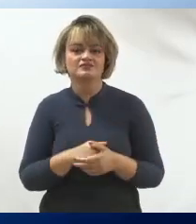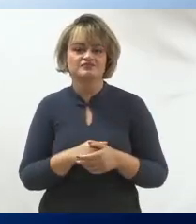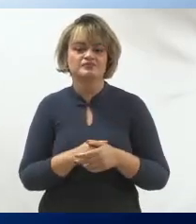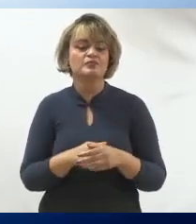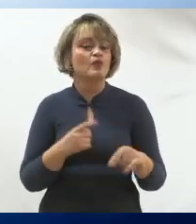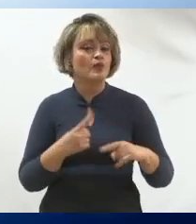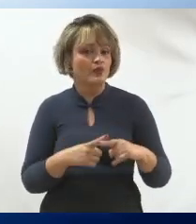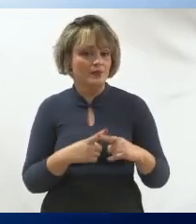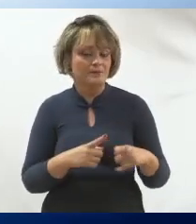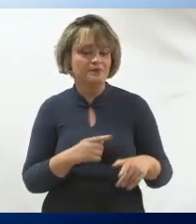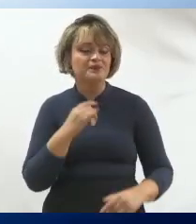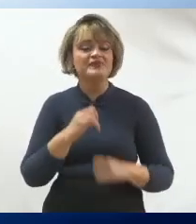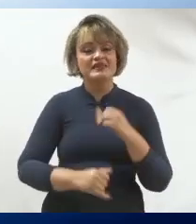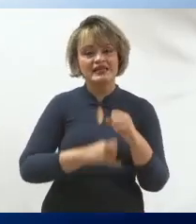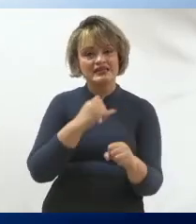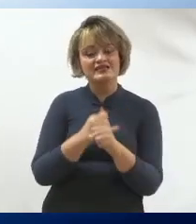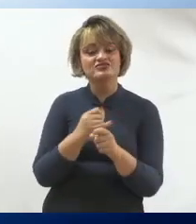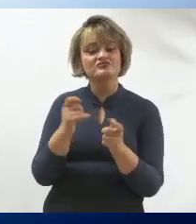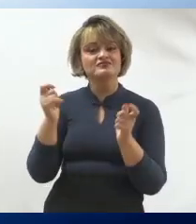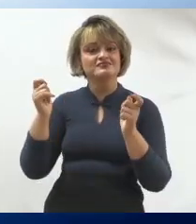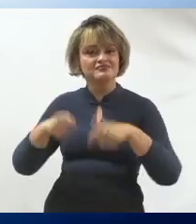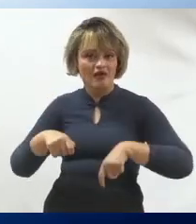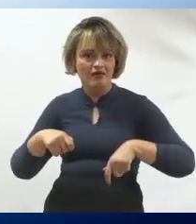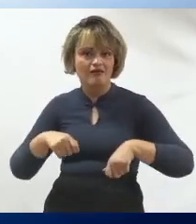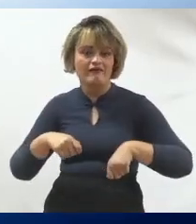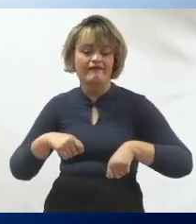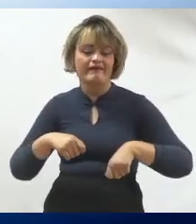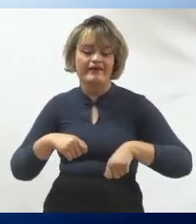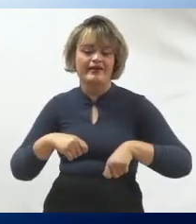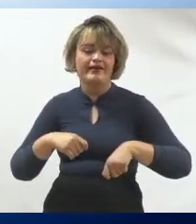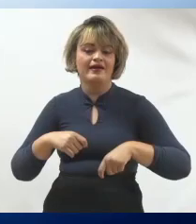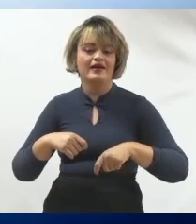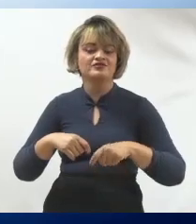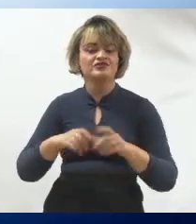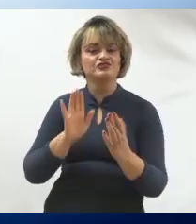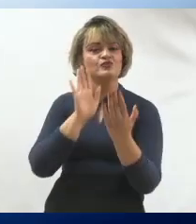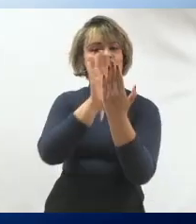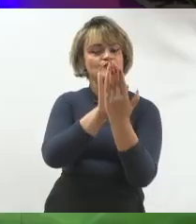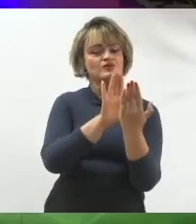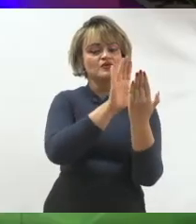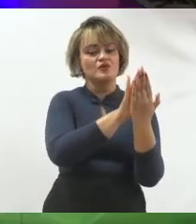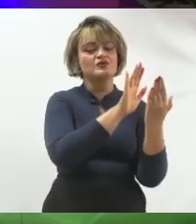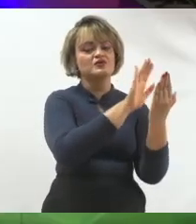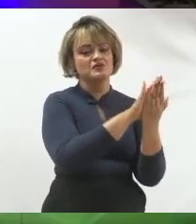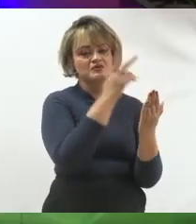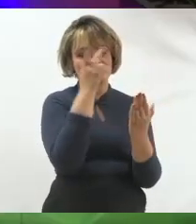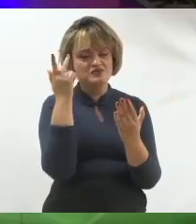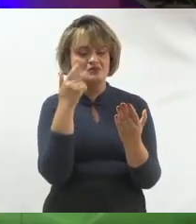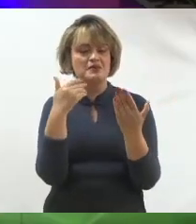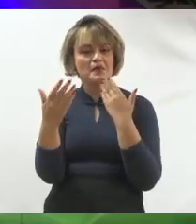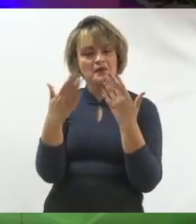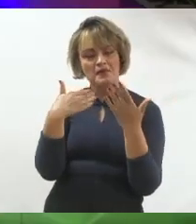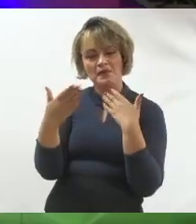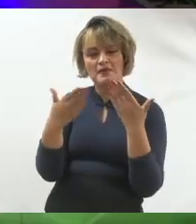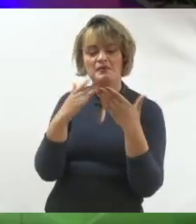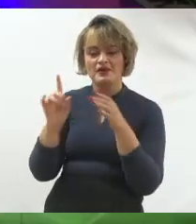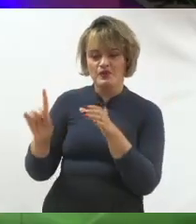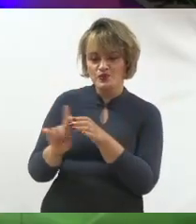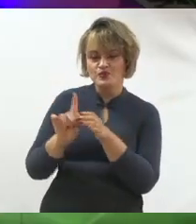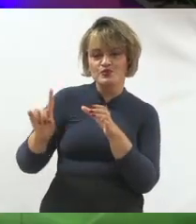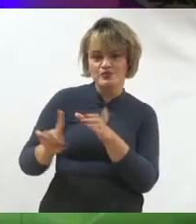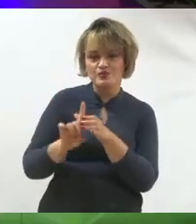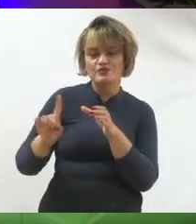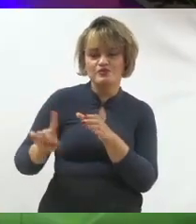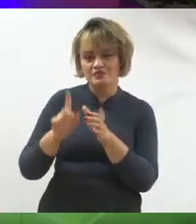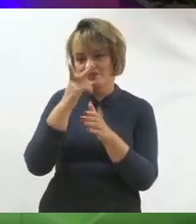Por quê? Porque a internet permite que a gente atinja as pessoas, fale com as pessoas e agregue pessoas em torno